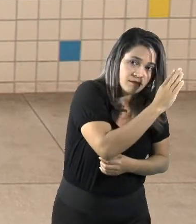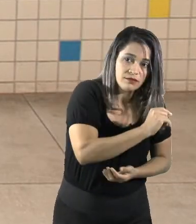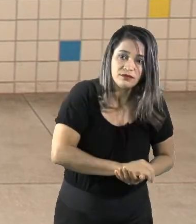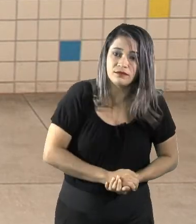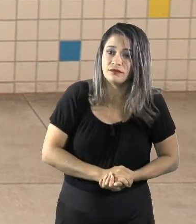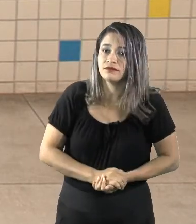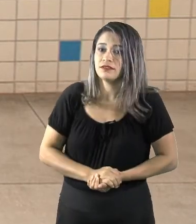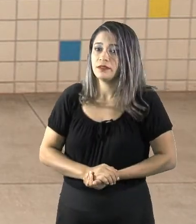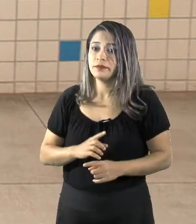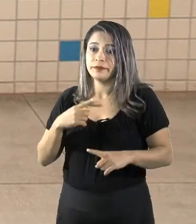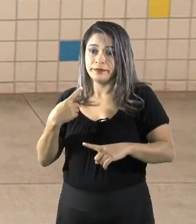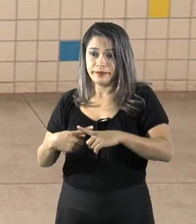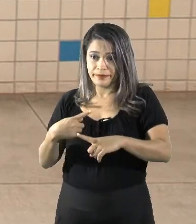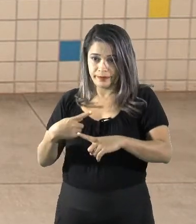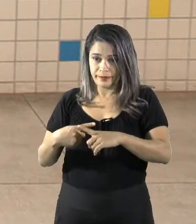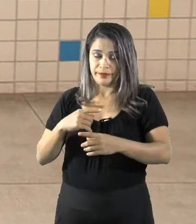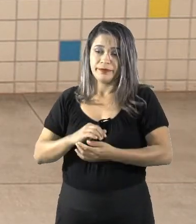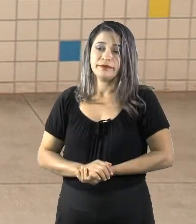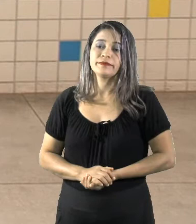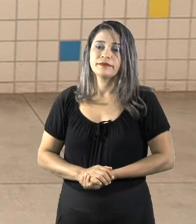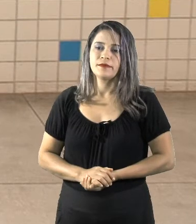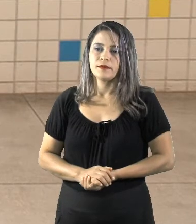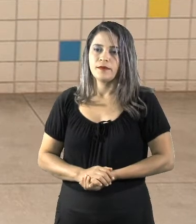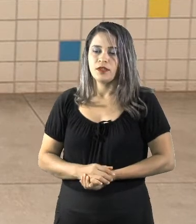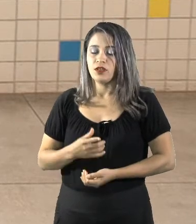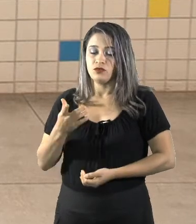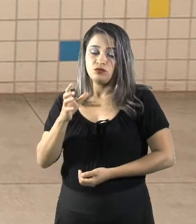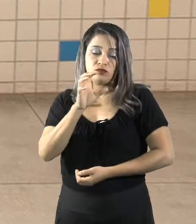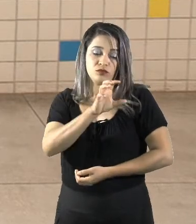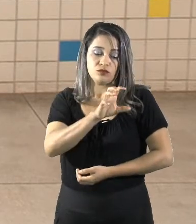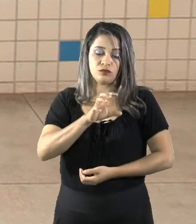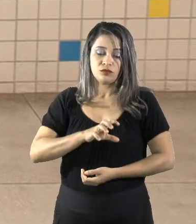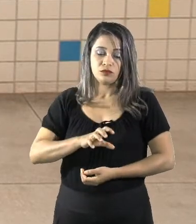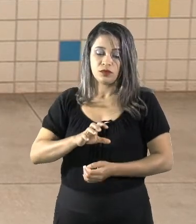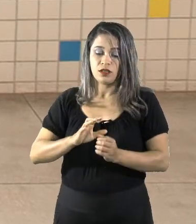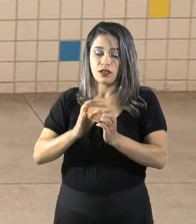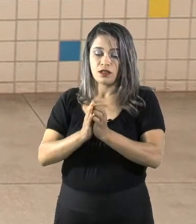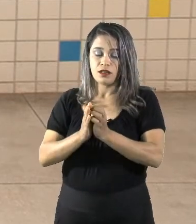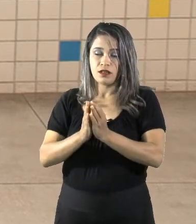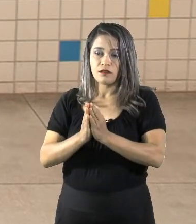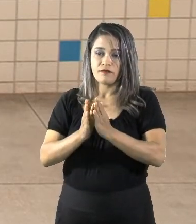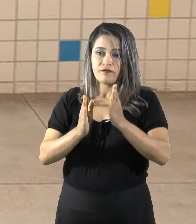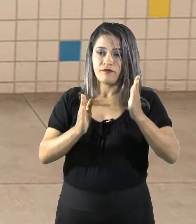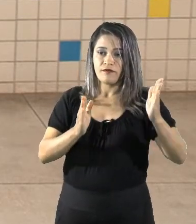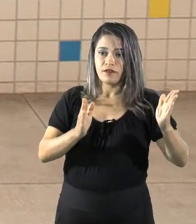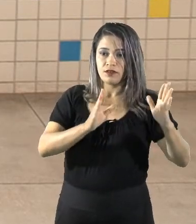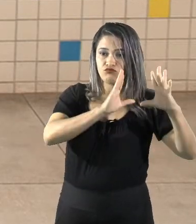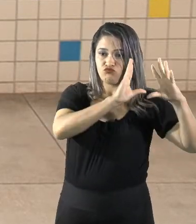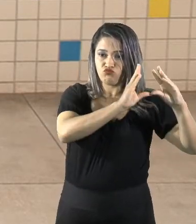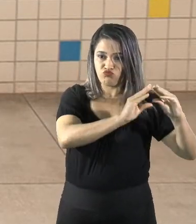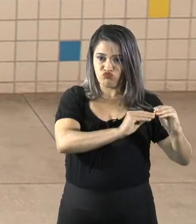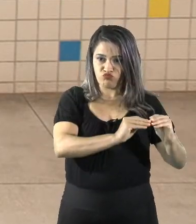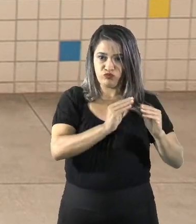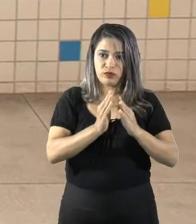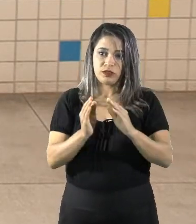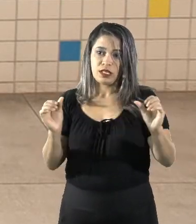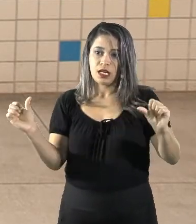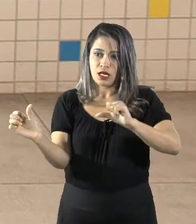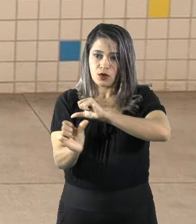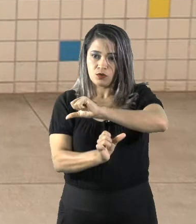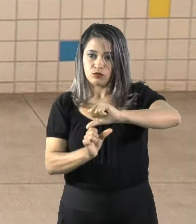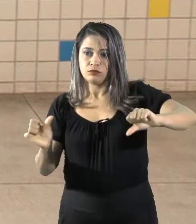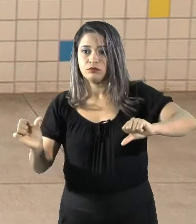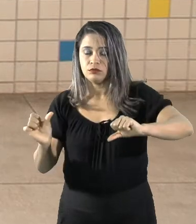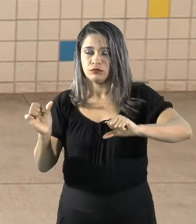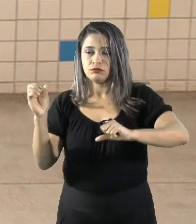Porque esses outros continentes, eles estão virados para a fase escura do Sol. Eles estão ao contrário da incidência de luz